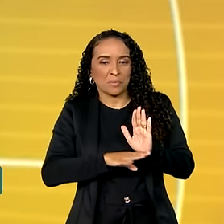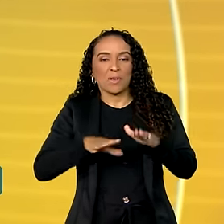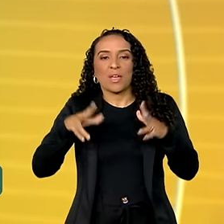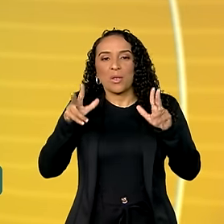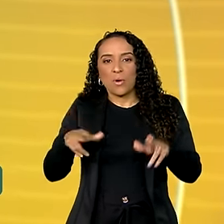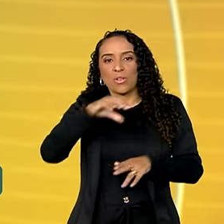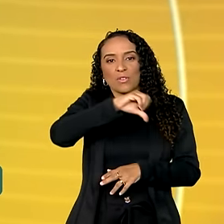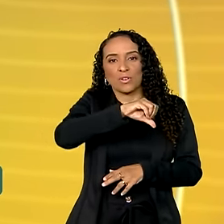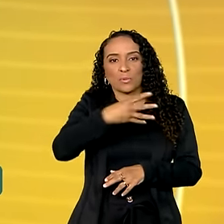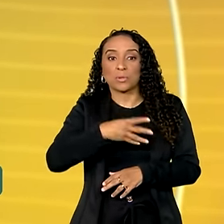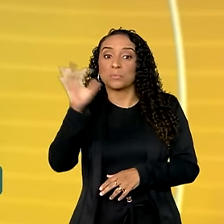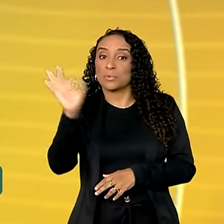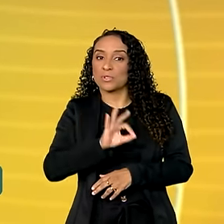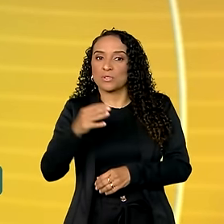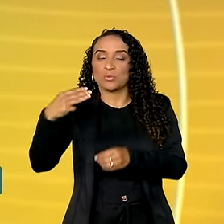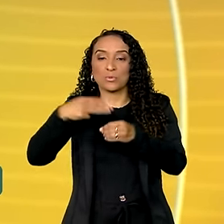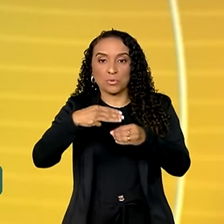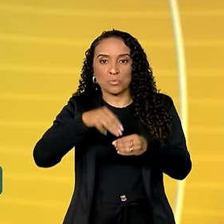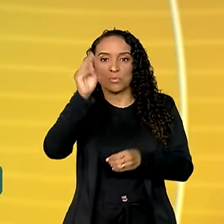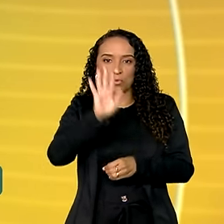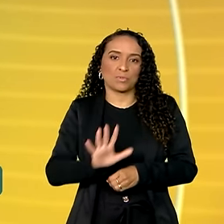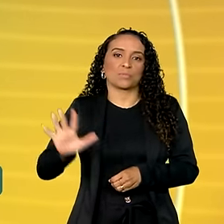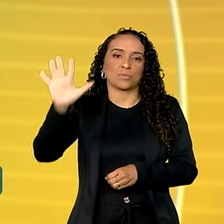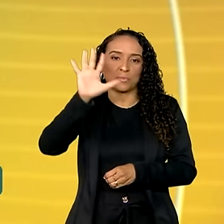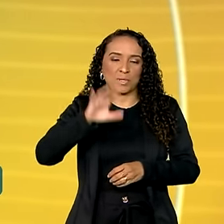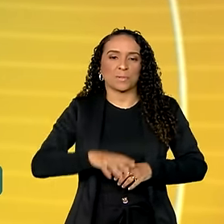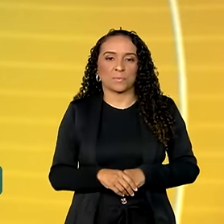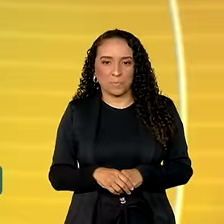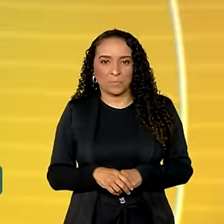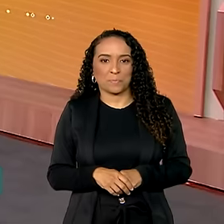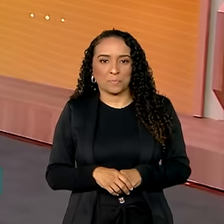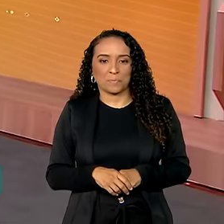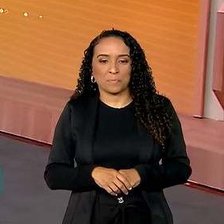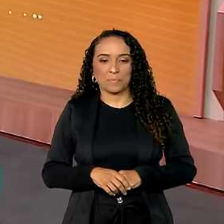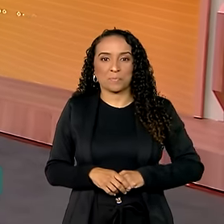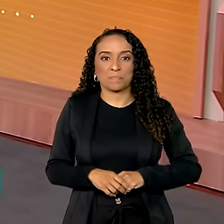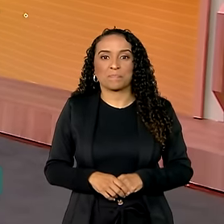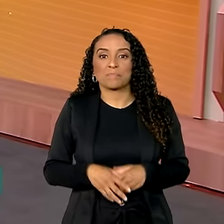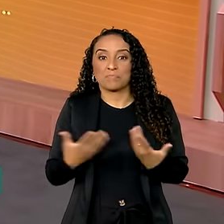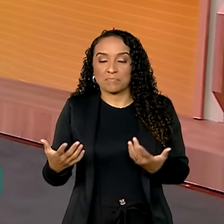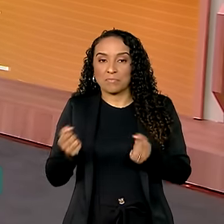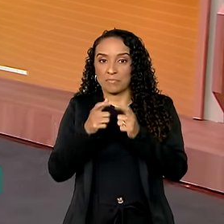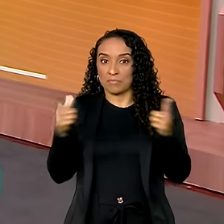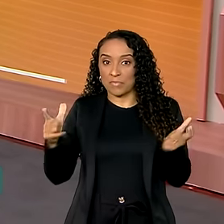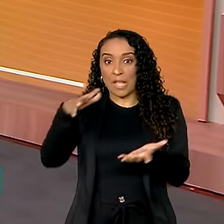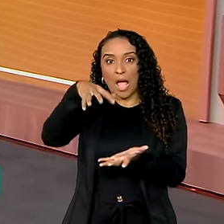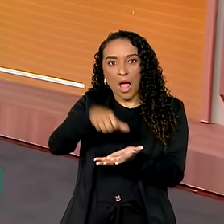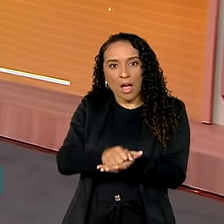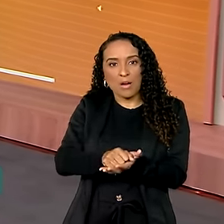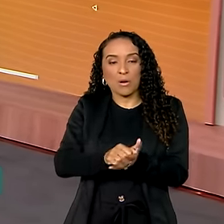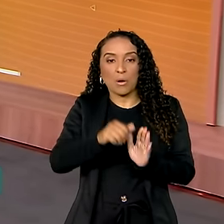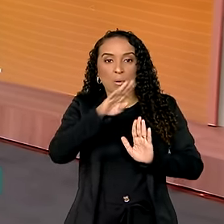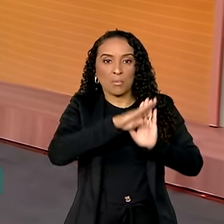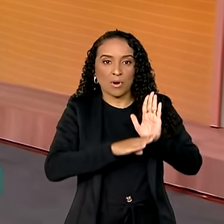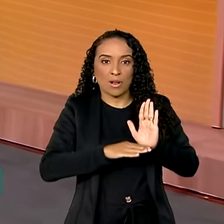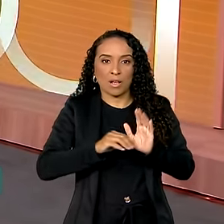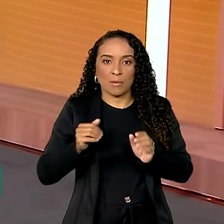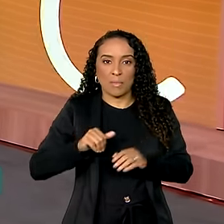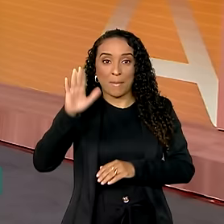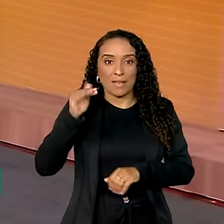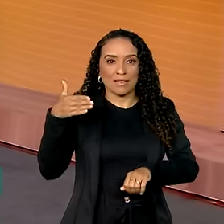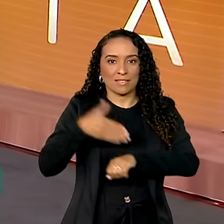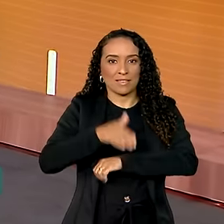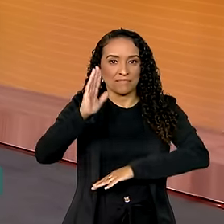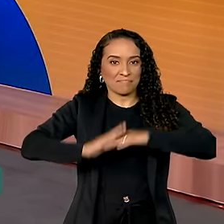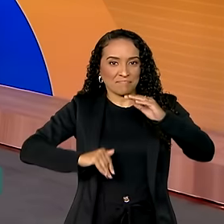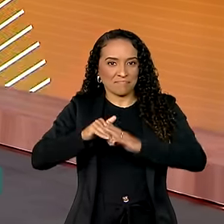assim como 94% dos municípios do país. Com essa ampla adesão, o Mais Acesso a